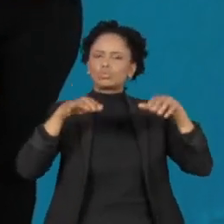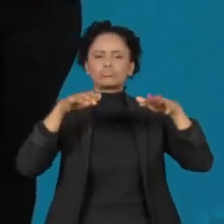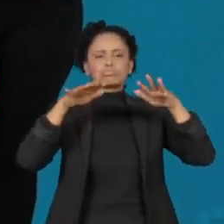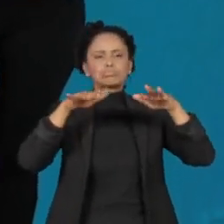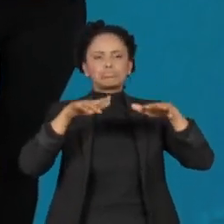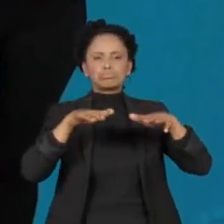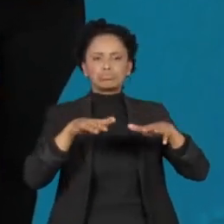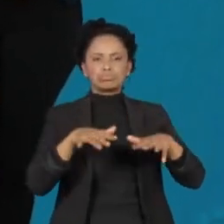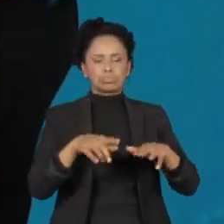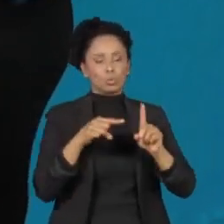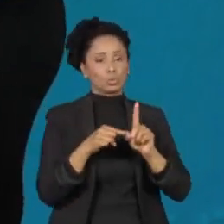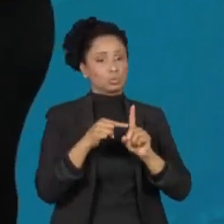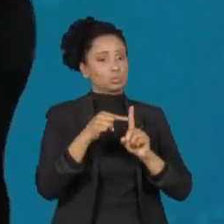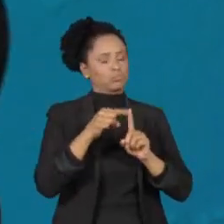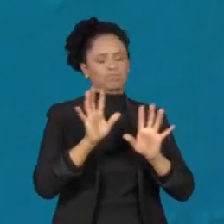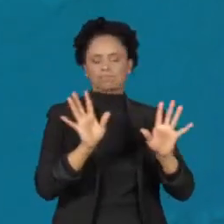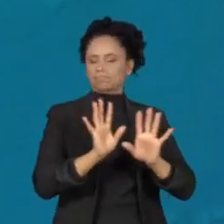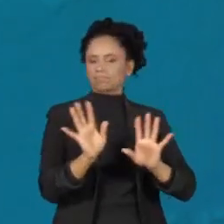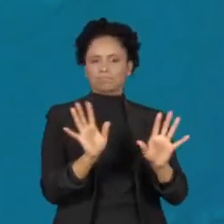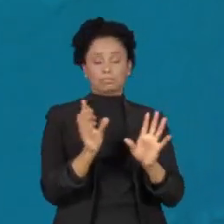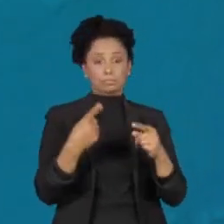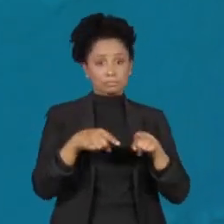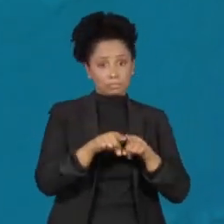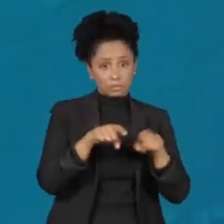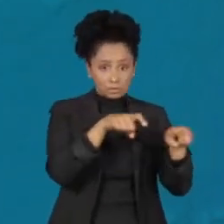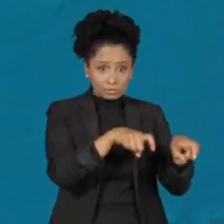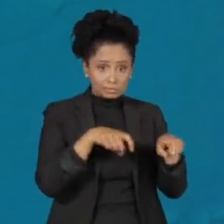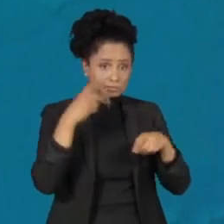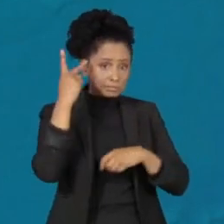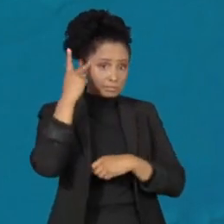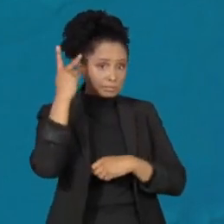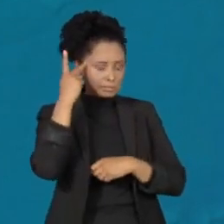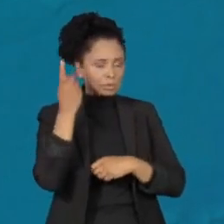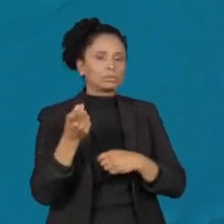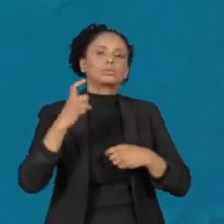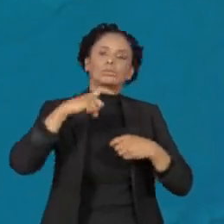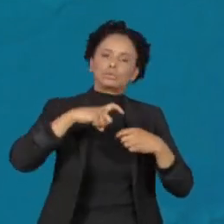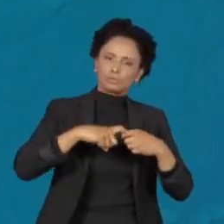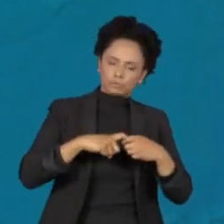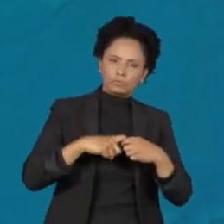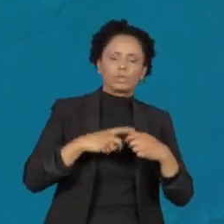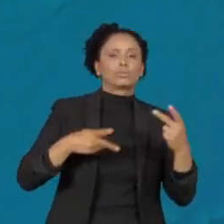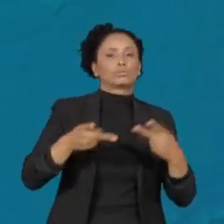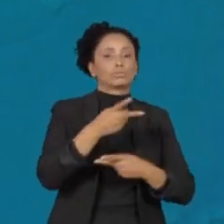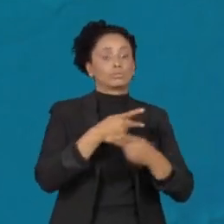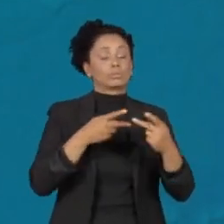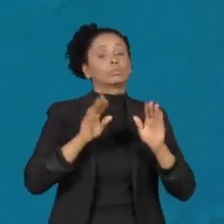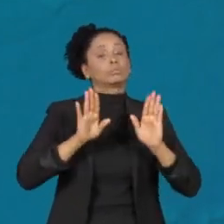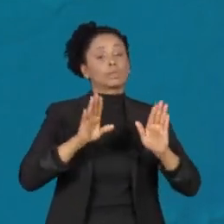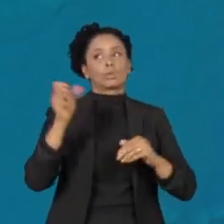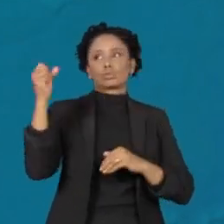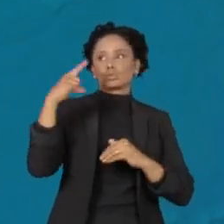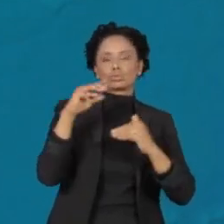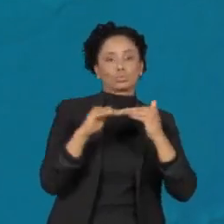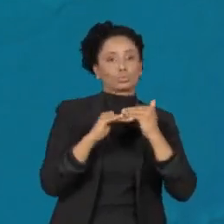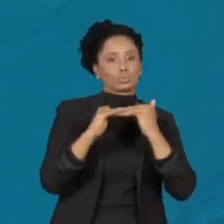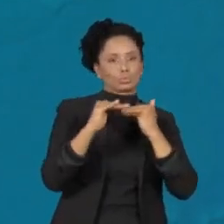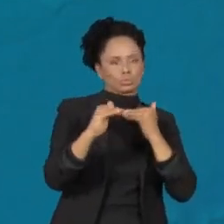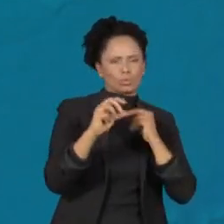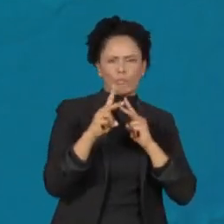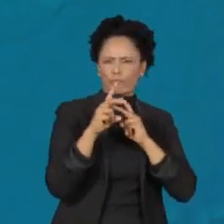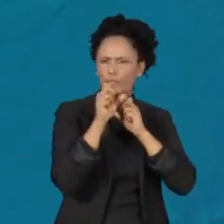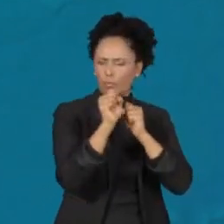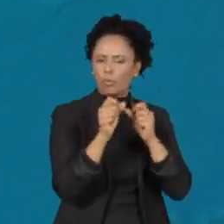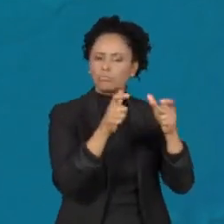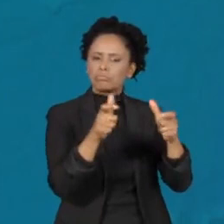temperaturas não sobem muito. Já pelo interior, o ar seco volta a ganhar intensidade. Hoje o sol volta a brilhar forte em algumas cidades.